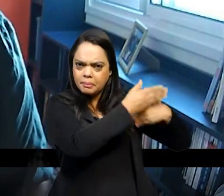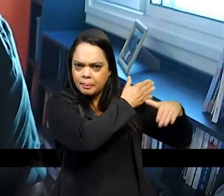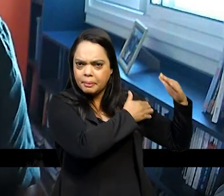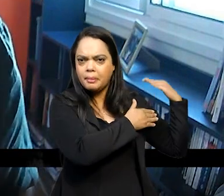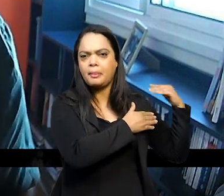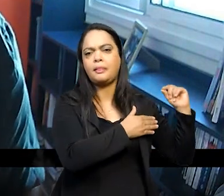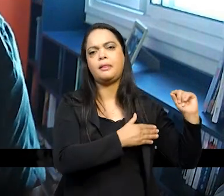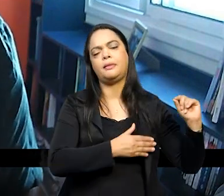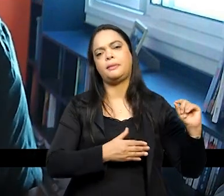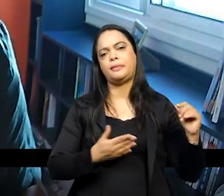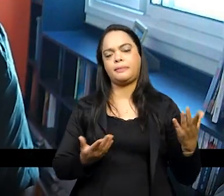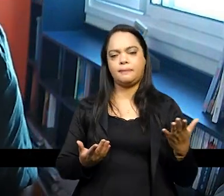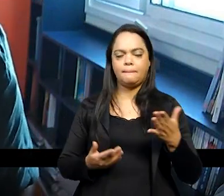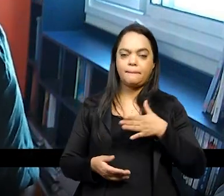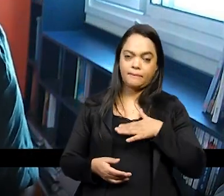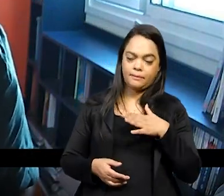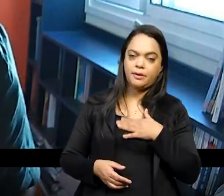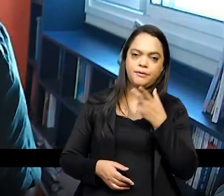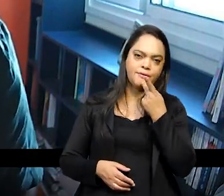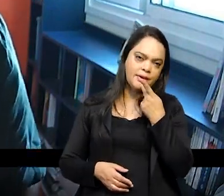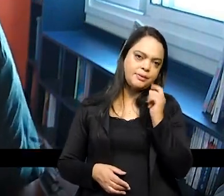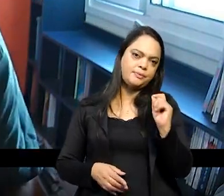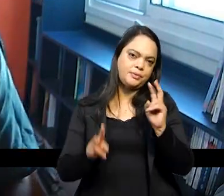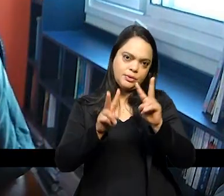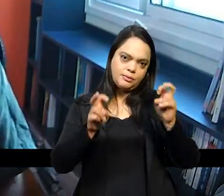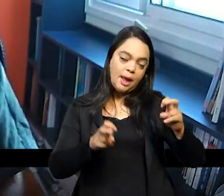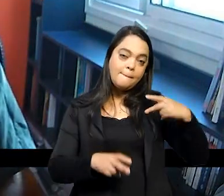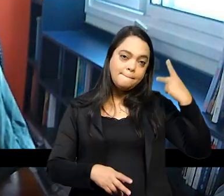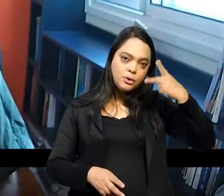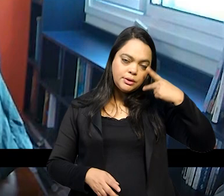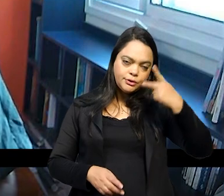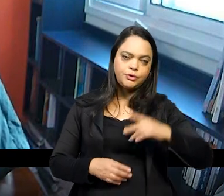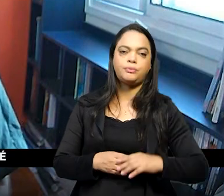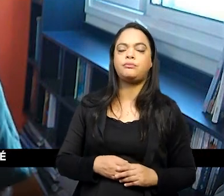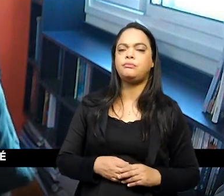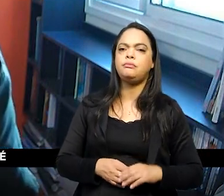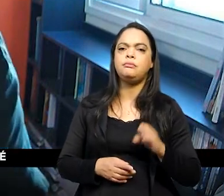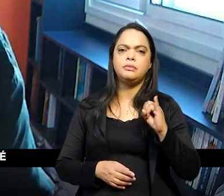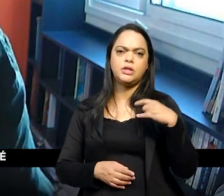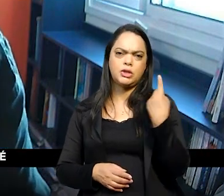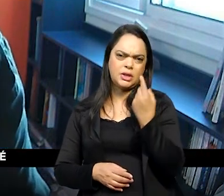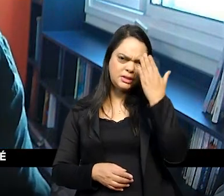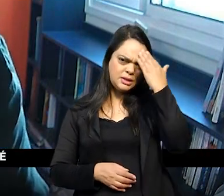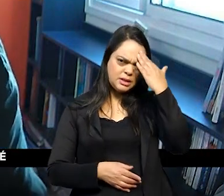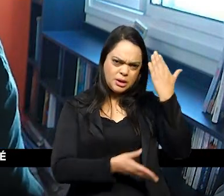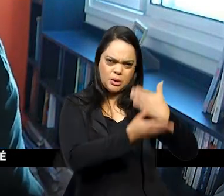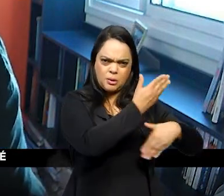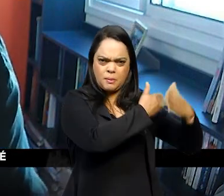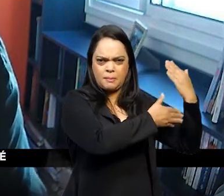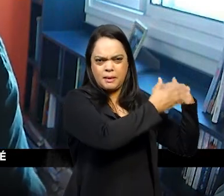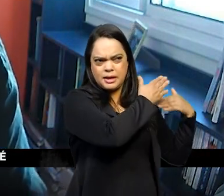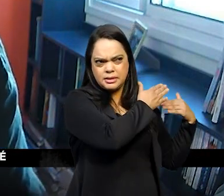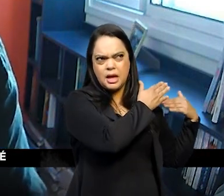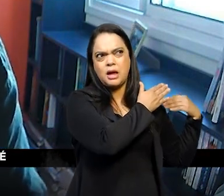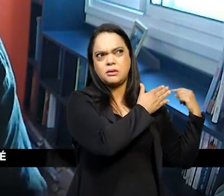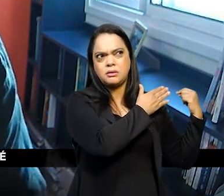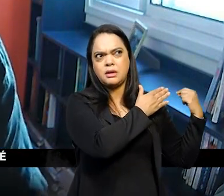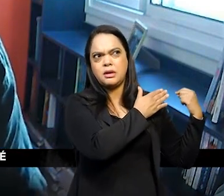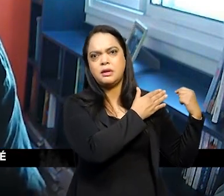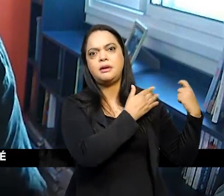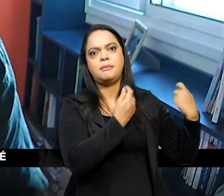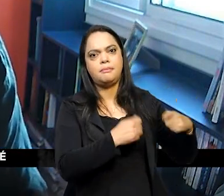questão da intervenção política na realidade entender o passado segundo seus próprios valores significa entender o